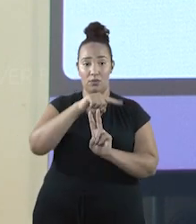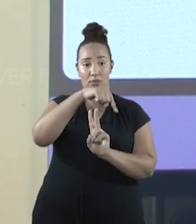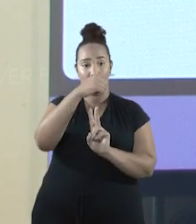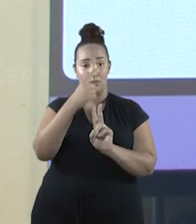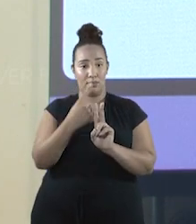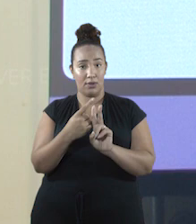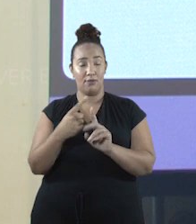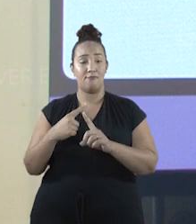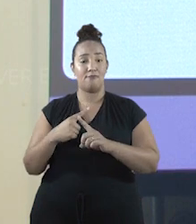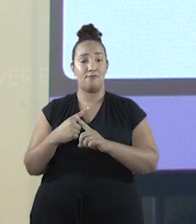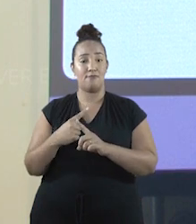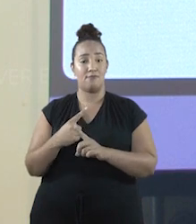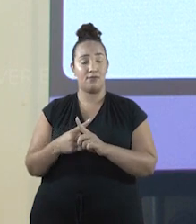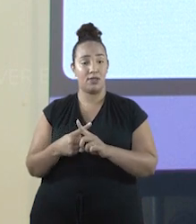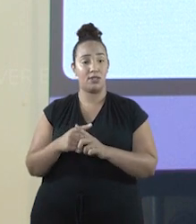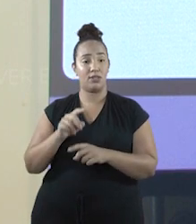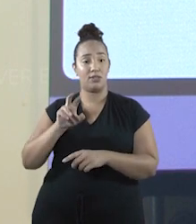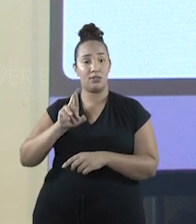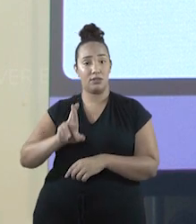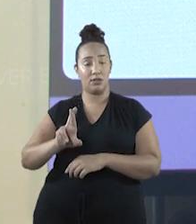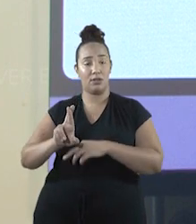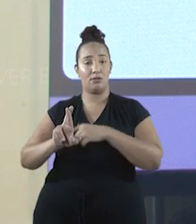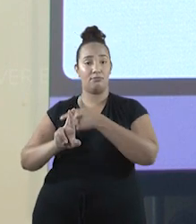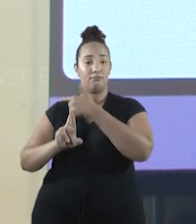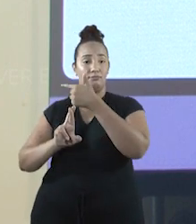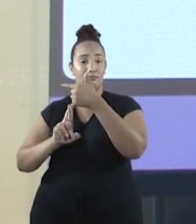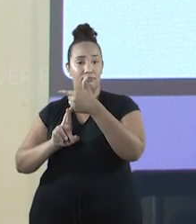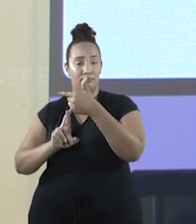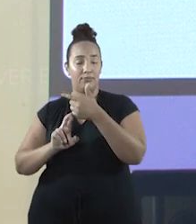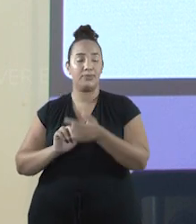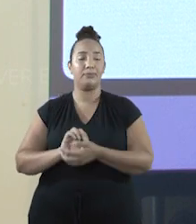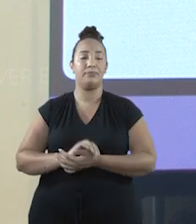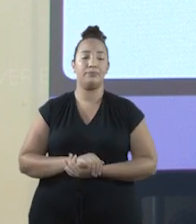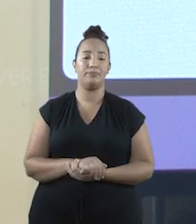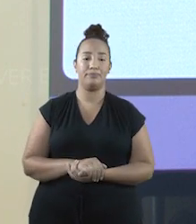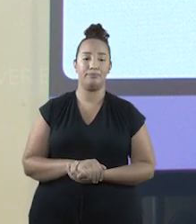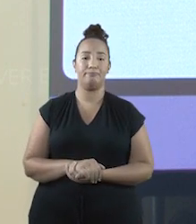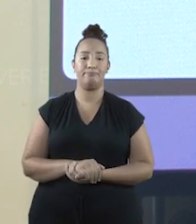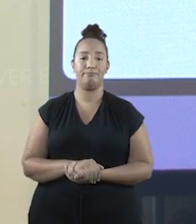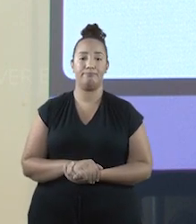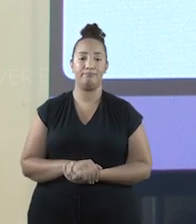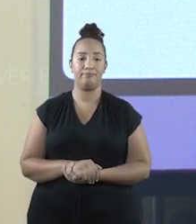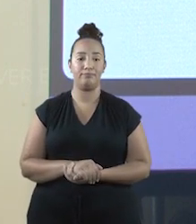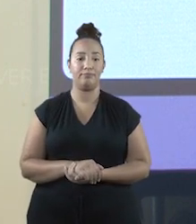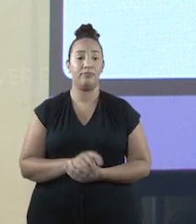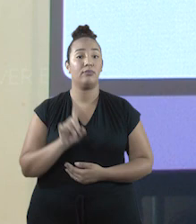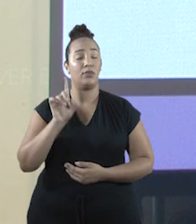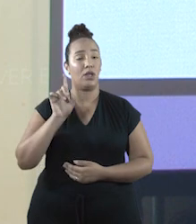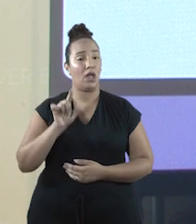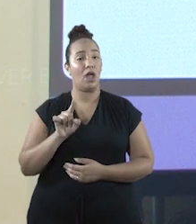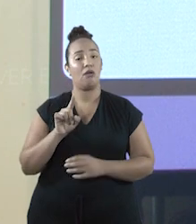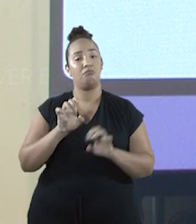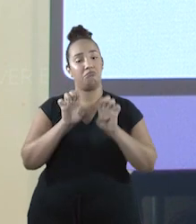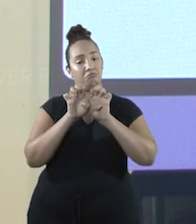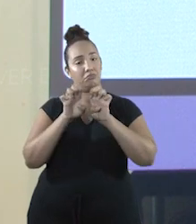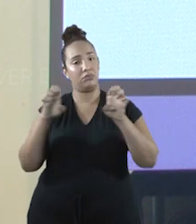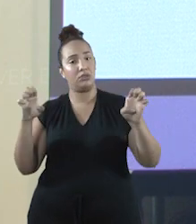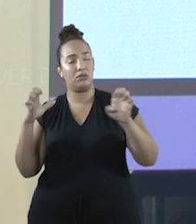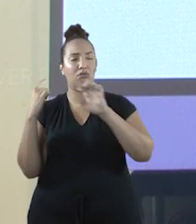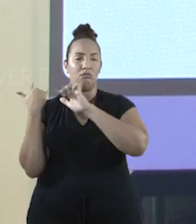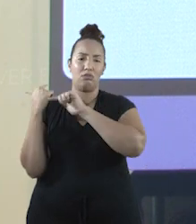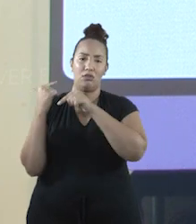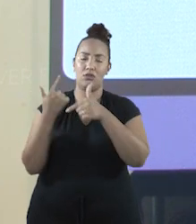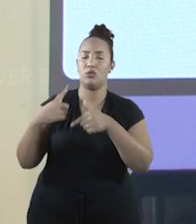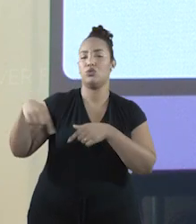ao quadrado, ou πr ao quadrado. Essa é a forma tradicional que